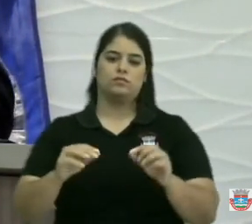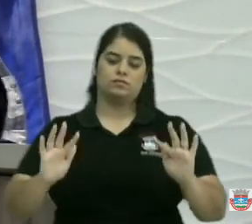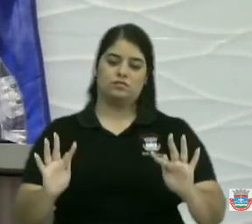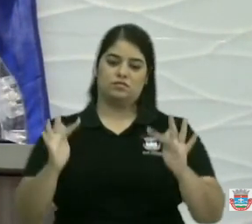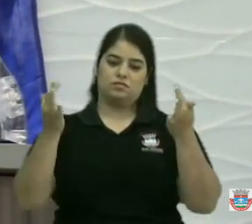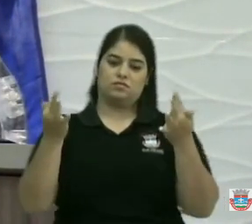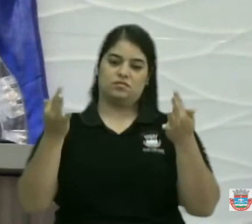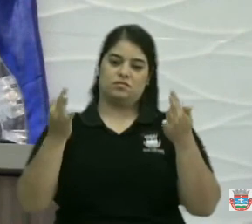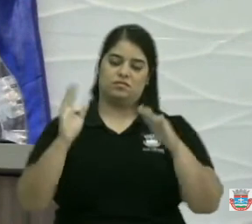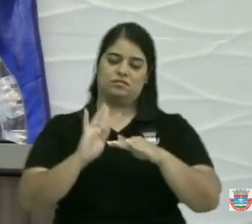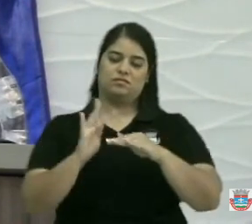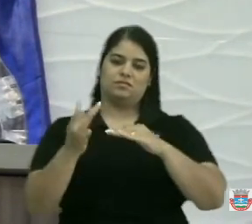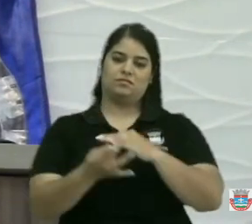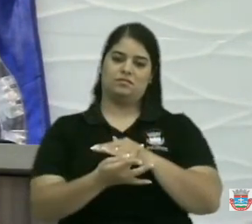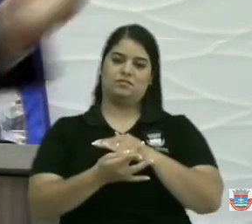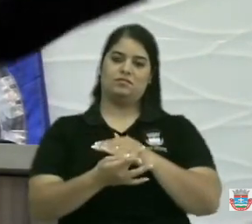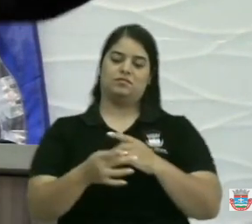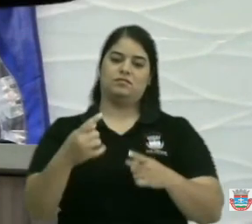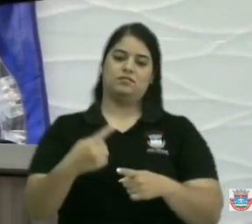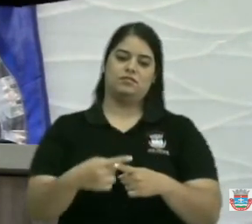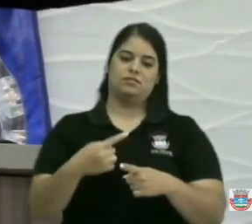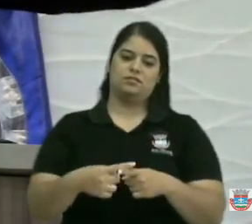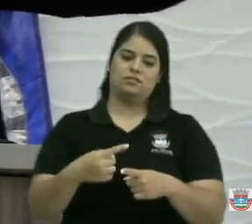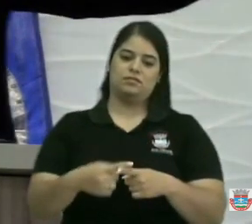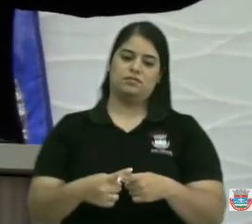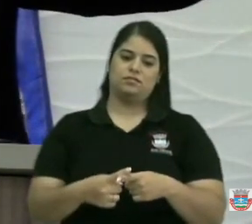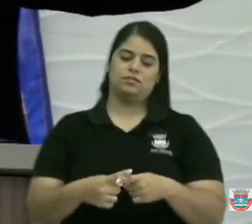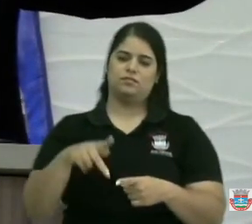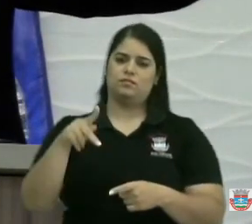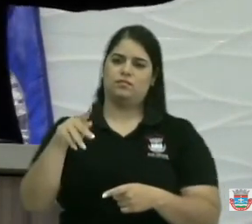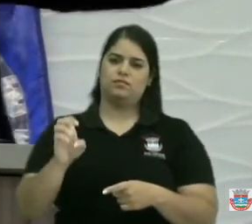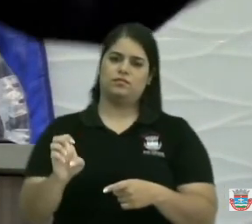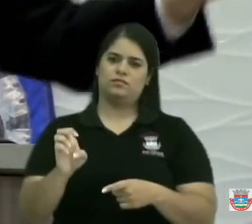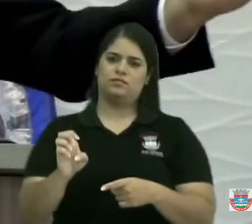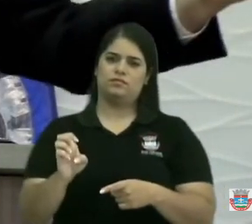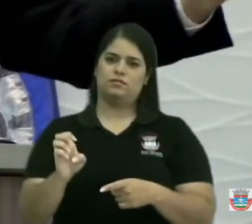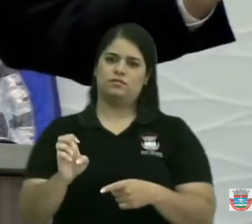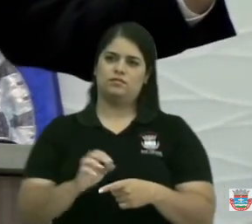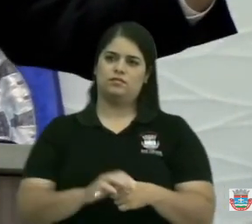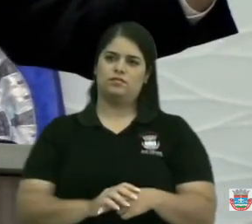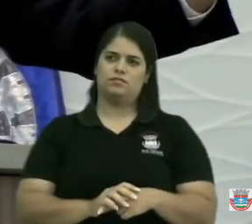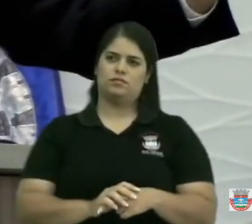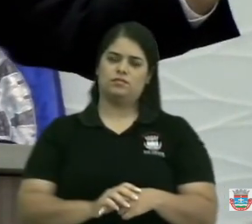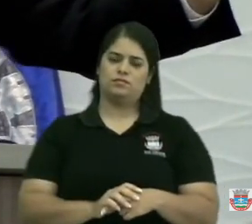social porque estavam botando barro dentro da PE. Botando barro.